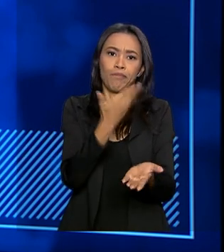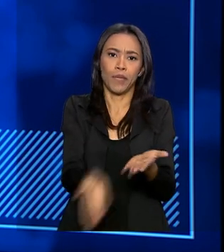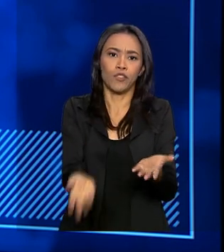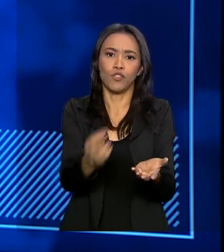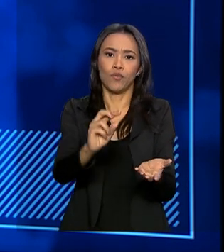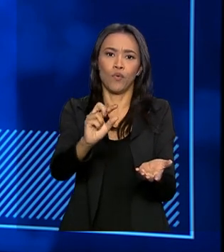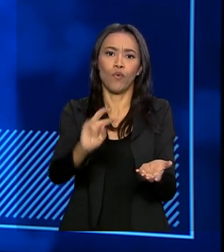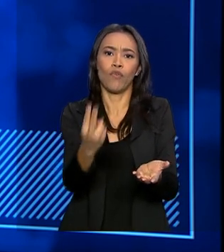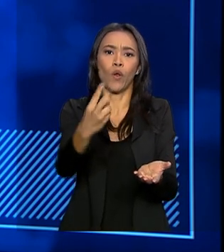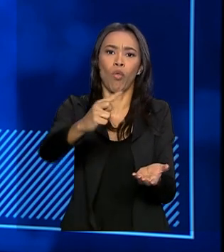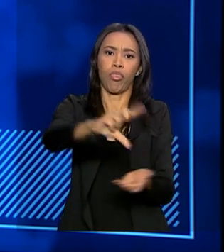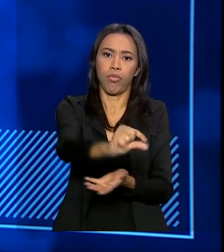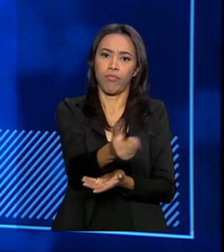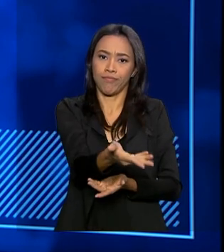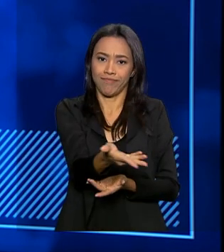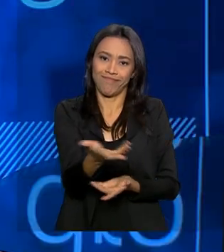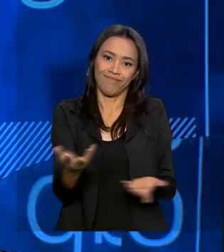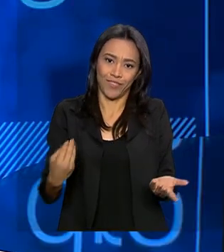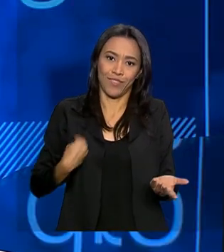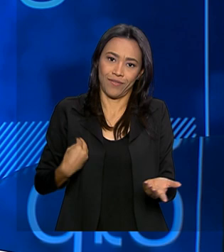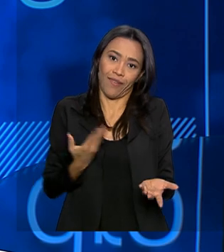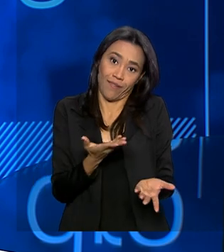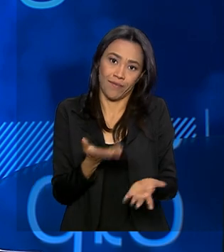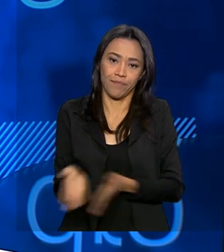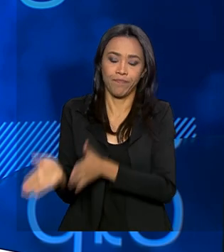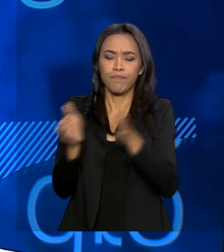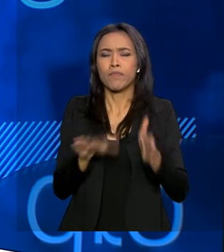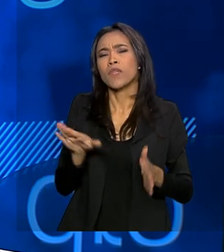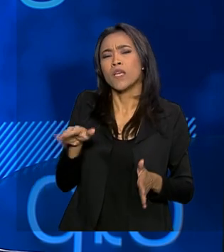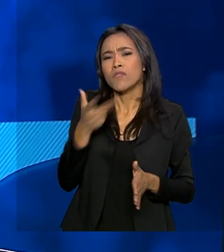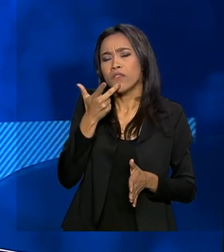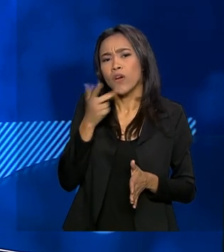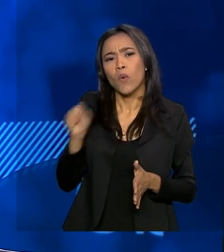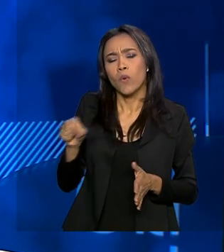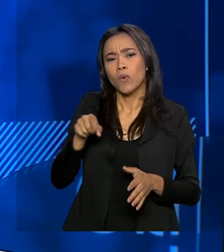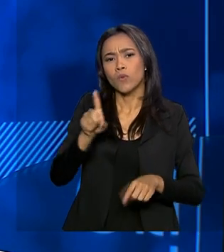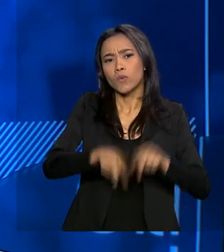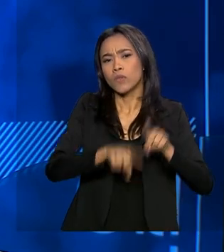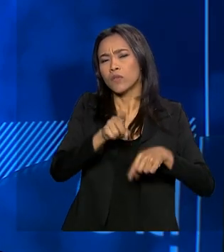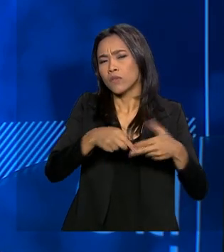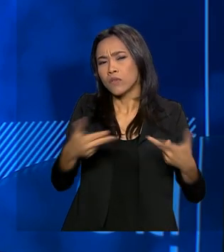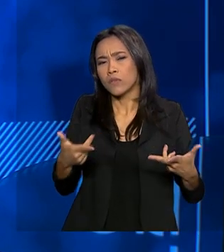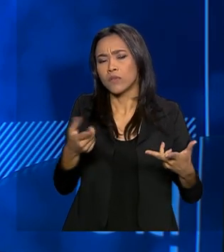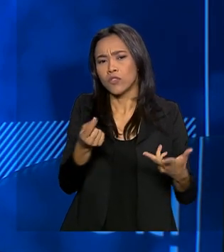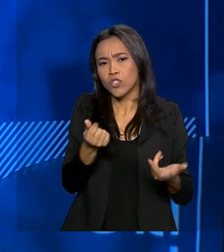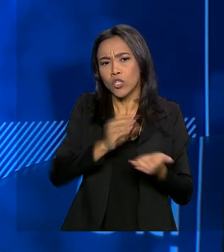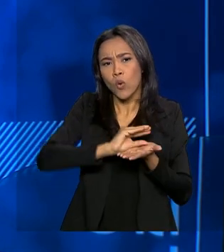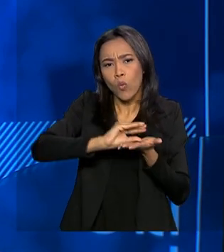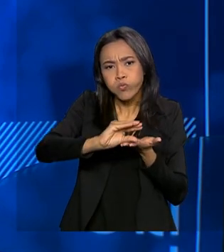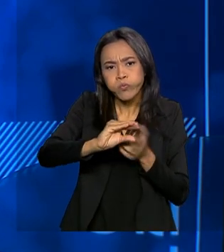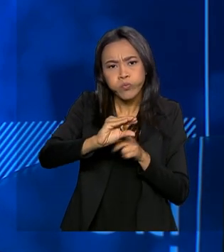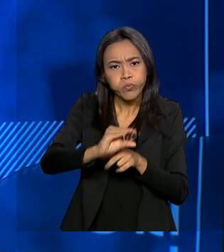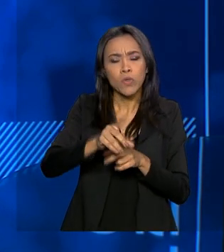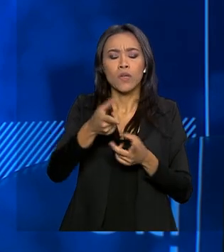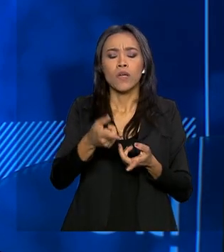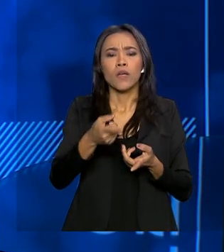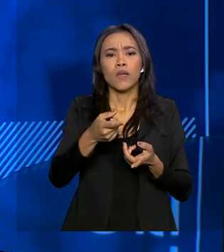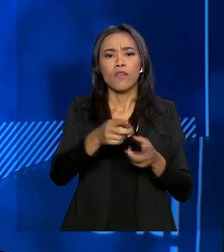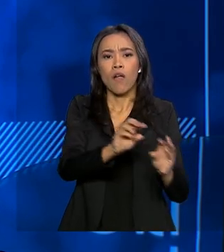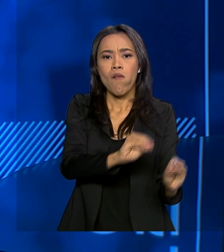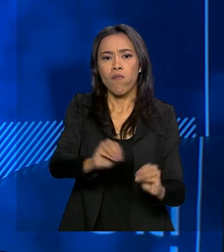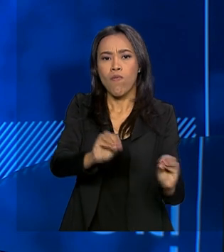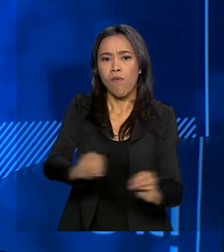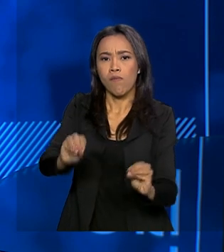como está hoje lá no pátio. O senhor falou agora da questão dos recursos judiciais, que muitas vezes acabam postergando